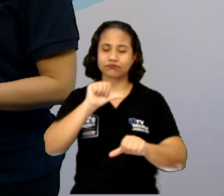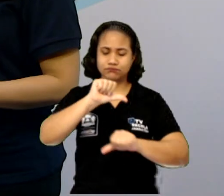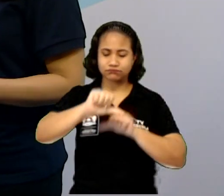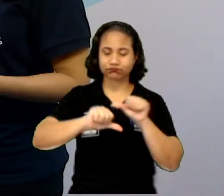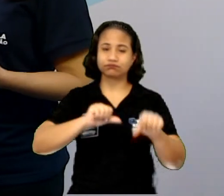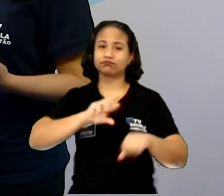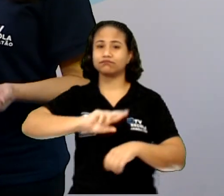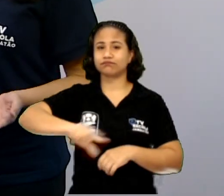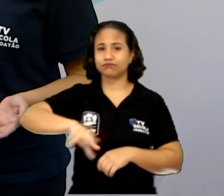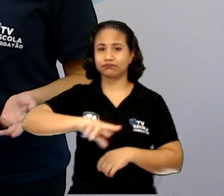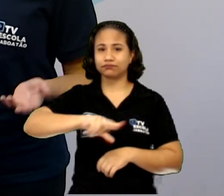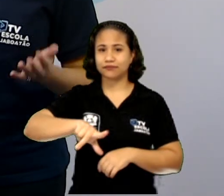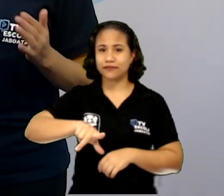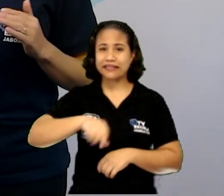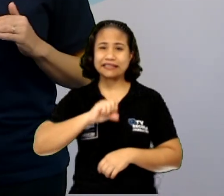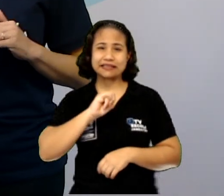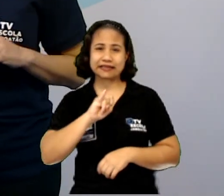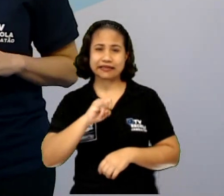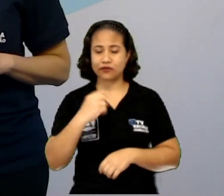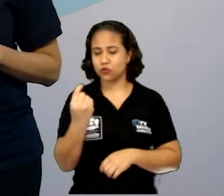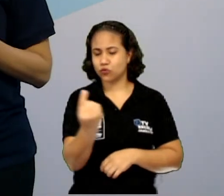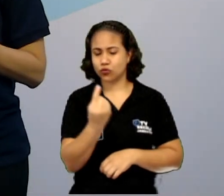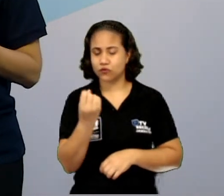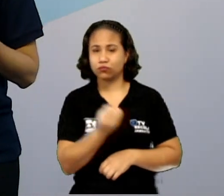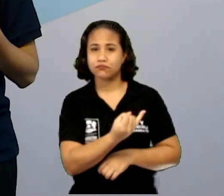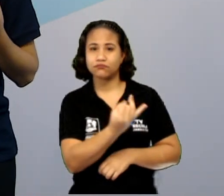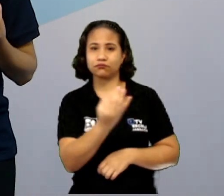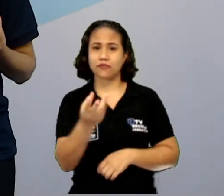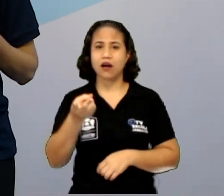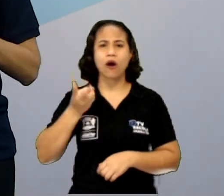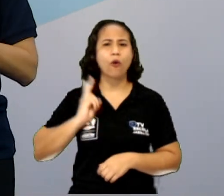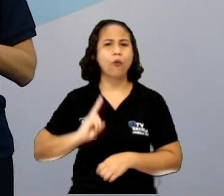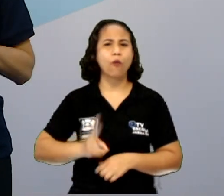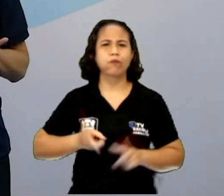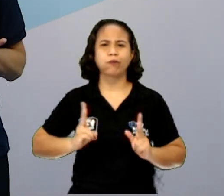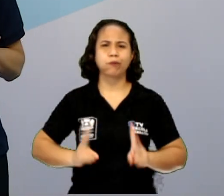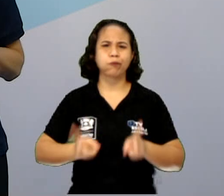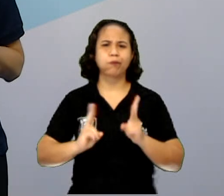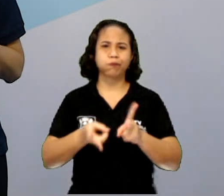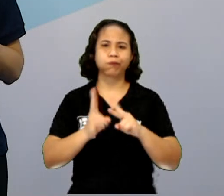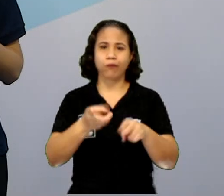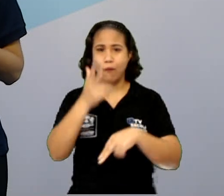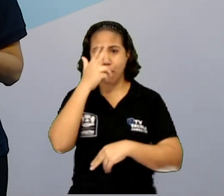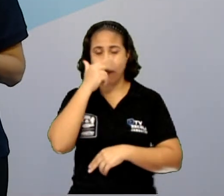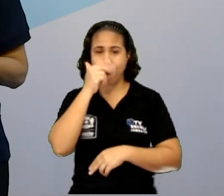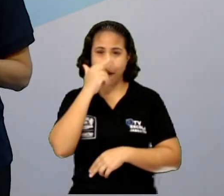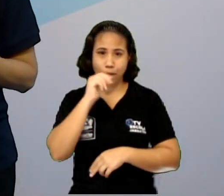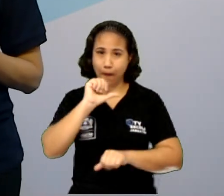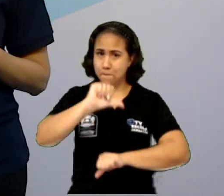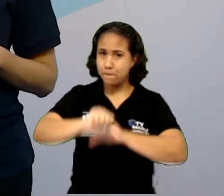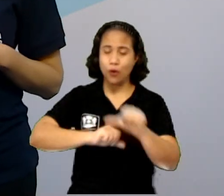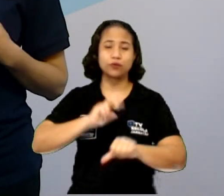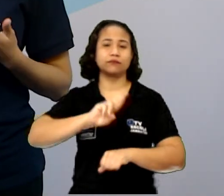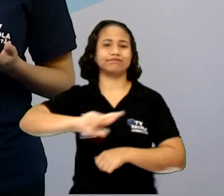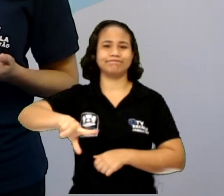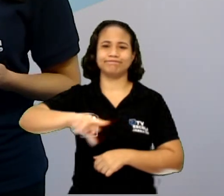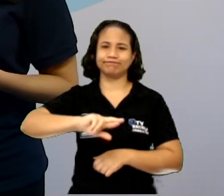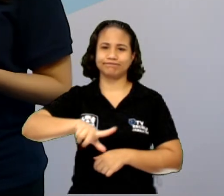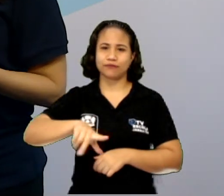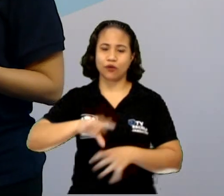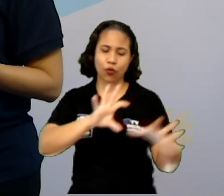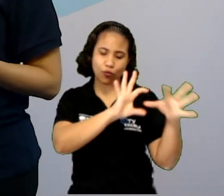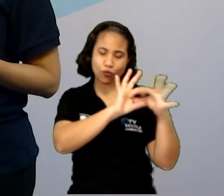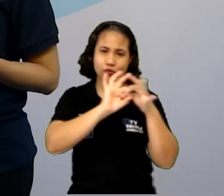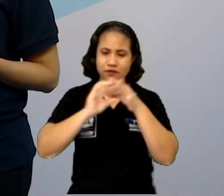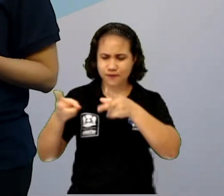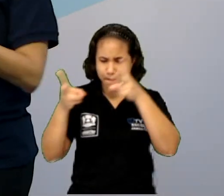Então, tanto no singular, quanto no plural, a palavra vai ser igual, não vai mudar. A gente só vai saber de acordo com o contexto.